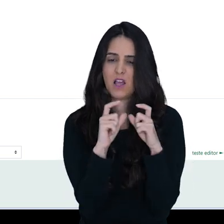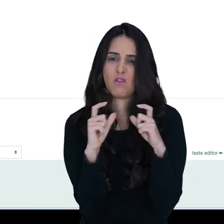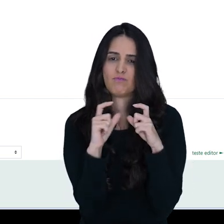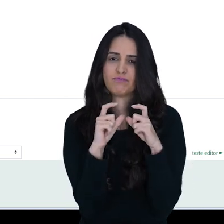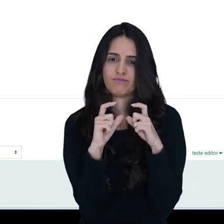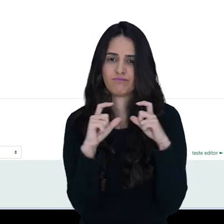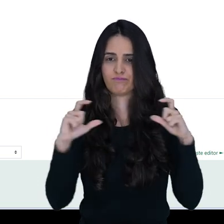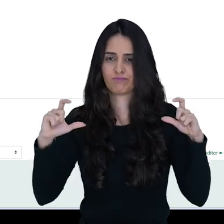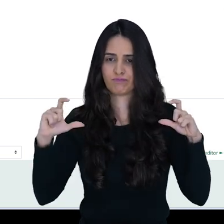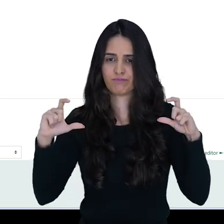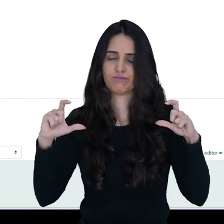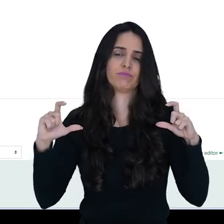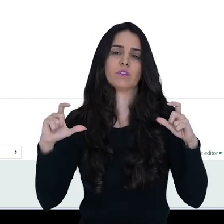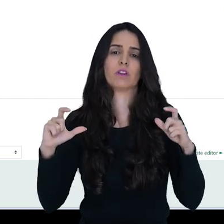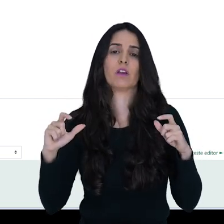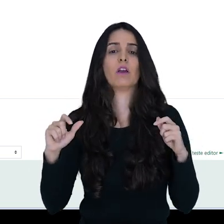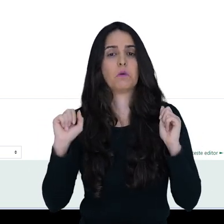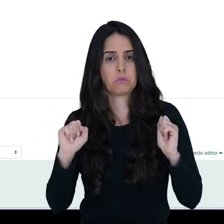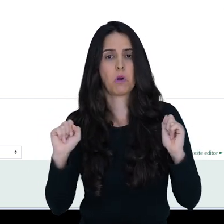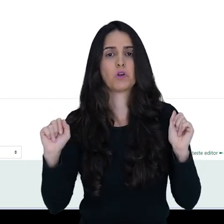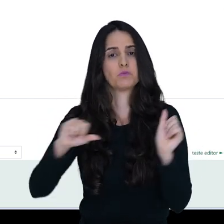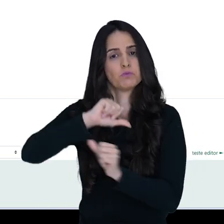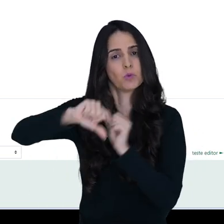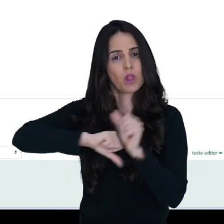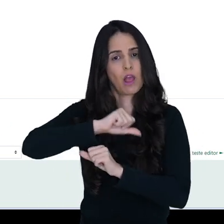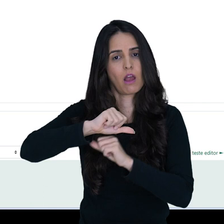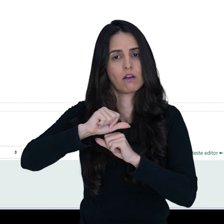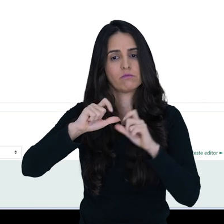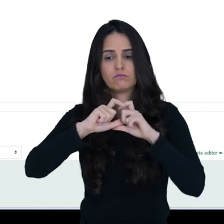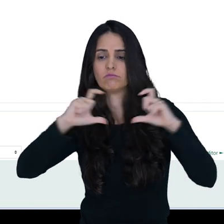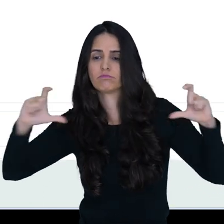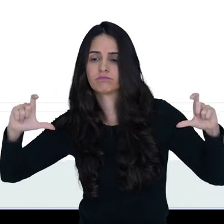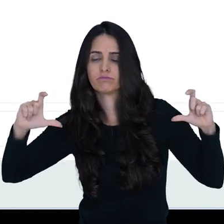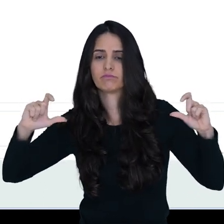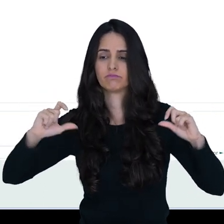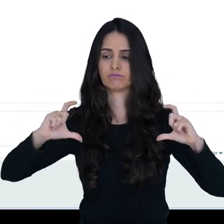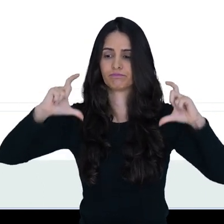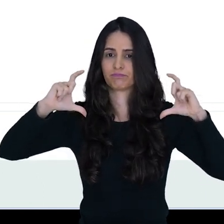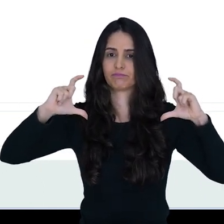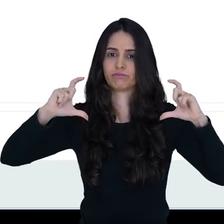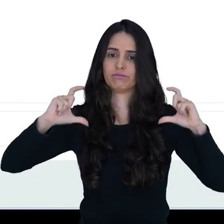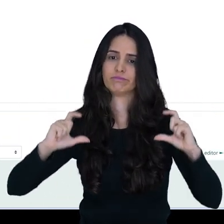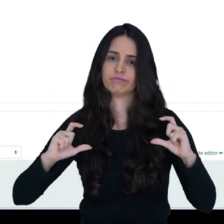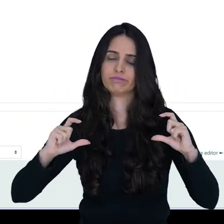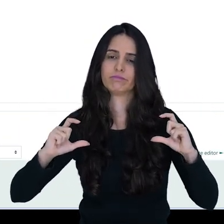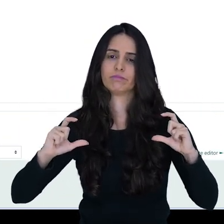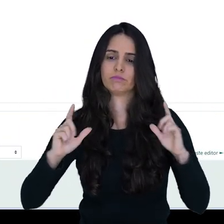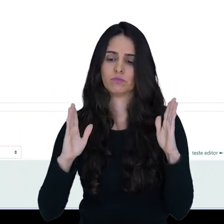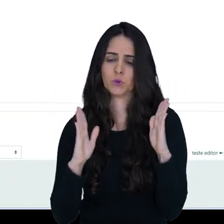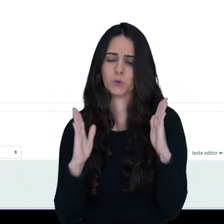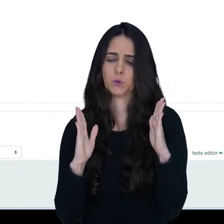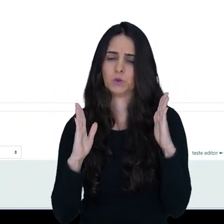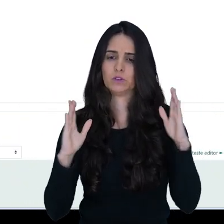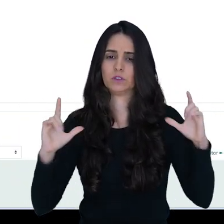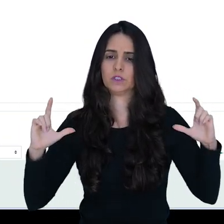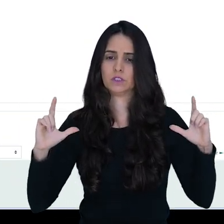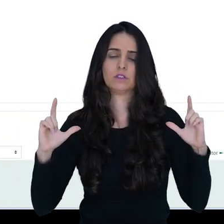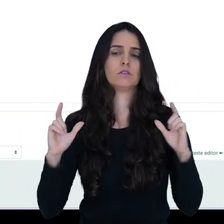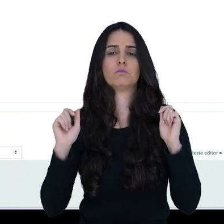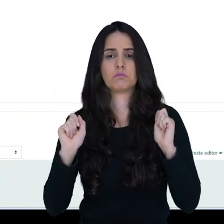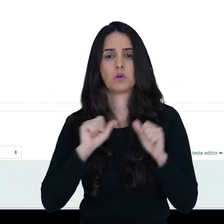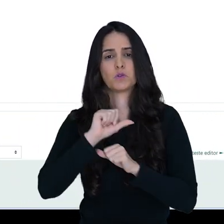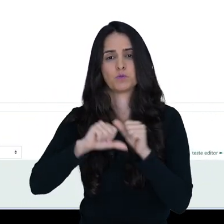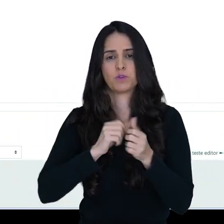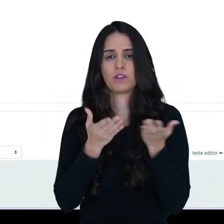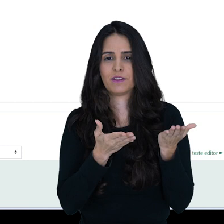com a largura que eu escolhi. Então, eu posso editar. E aí, eu vou lá na largura e vou colocar ela